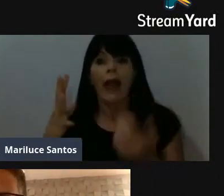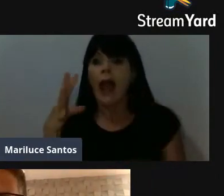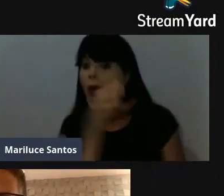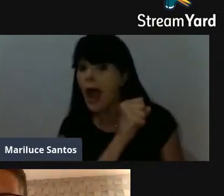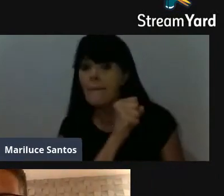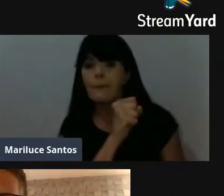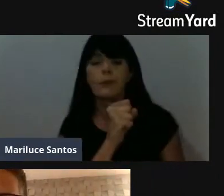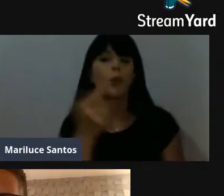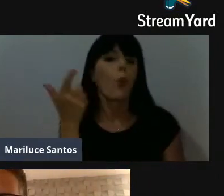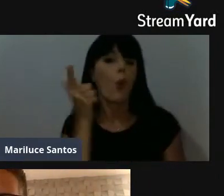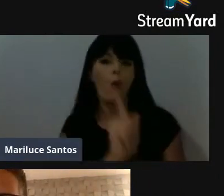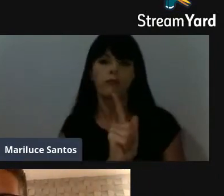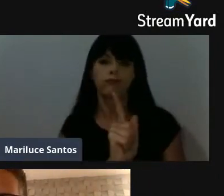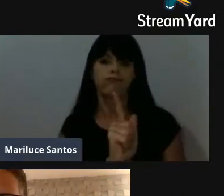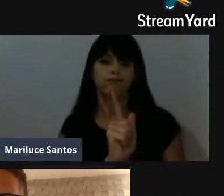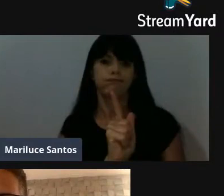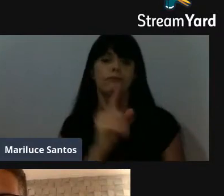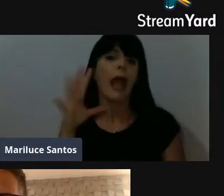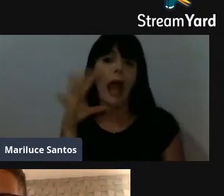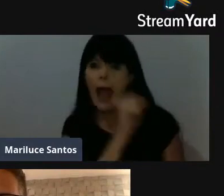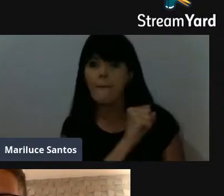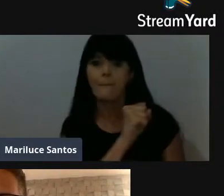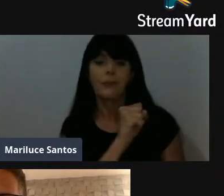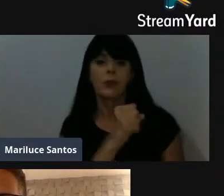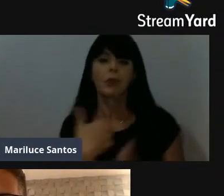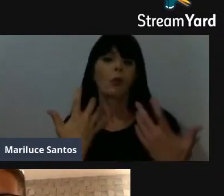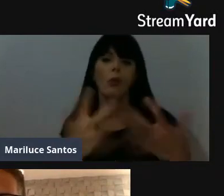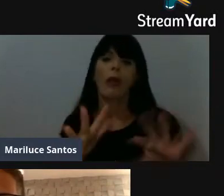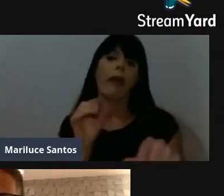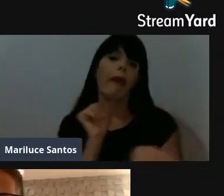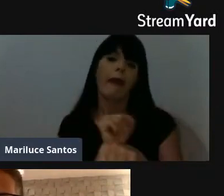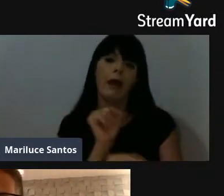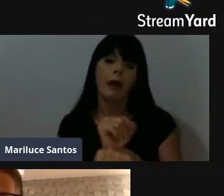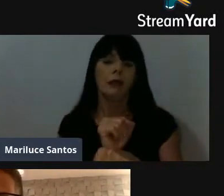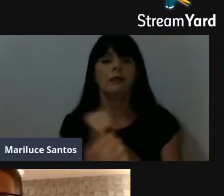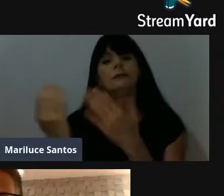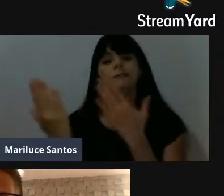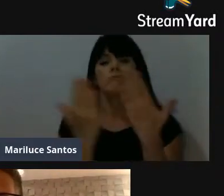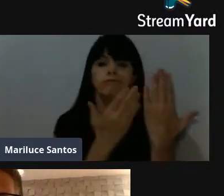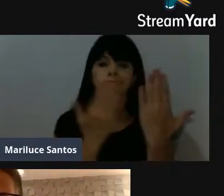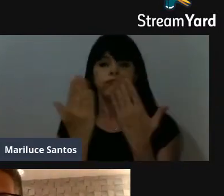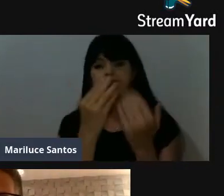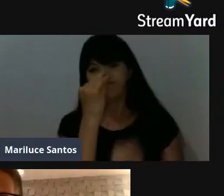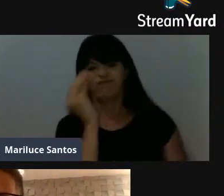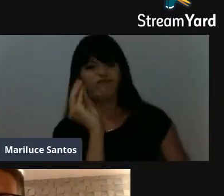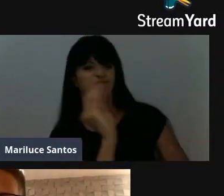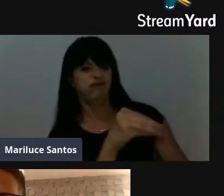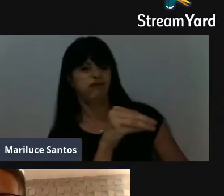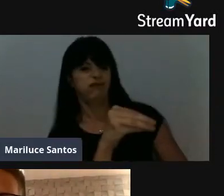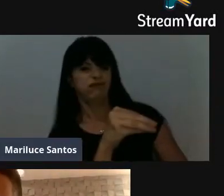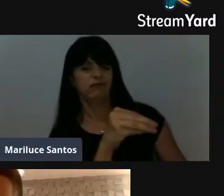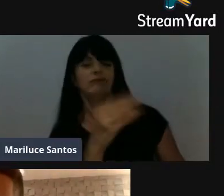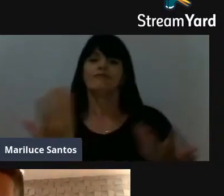imediato, é aquilo que eles conseguem conseguir imediatamente, estudar fica